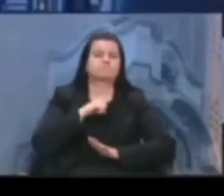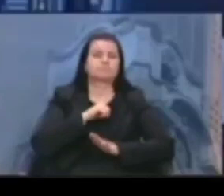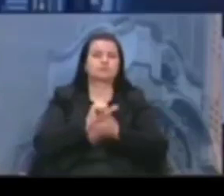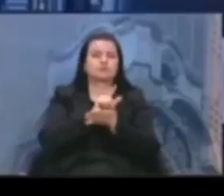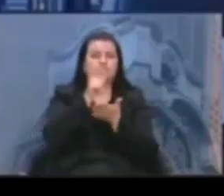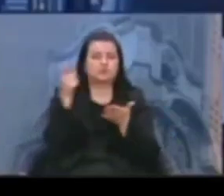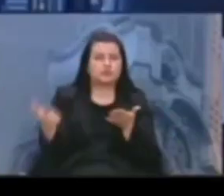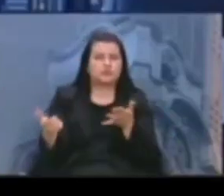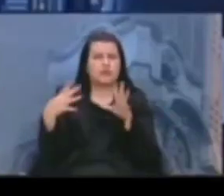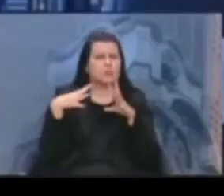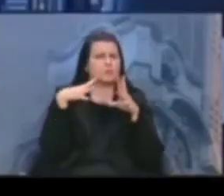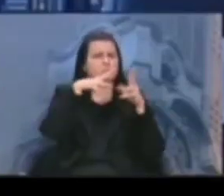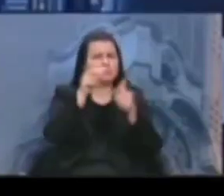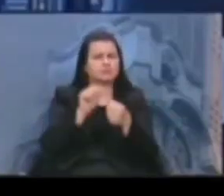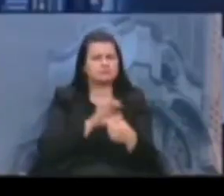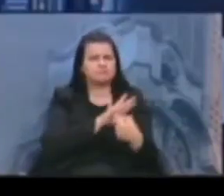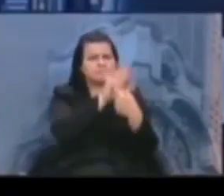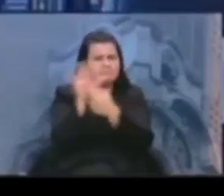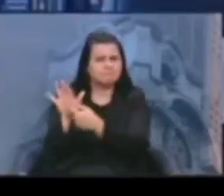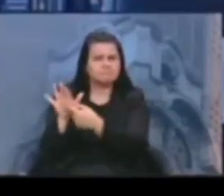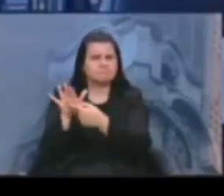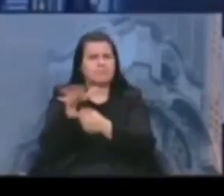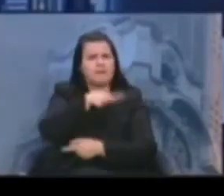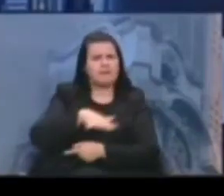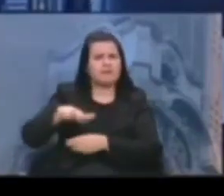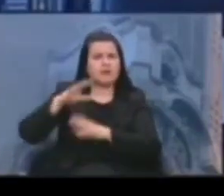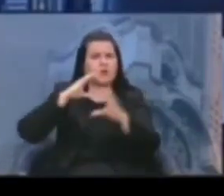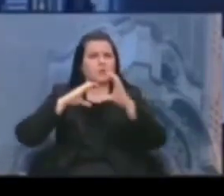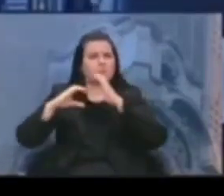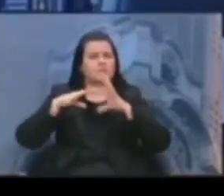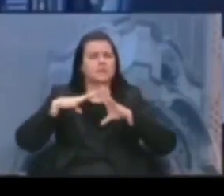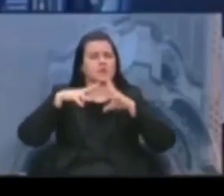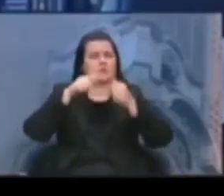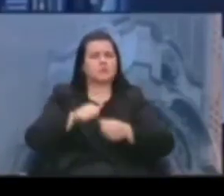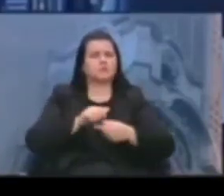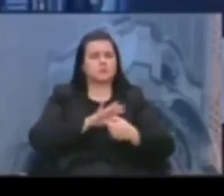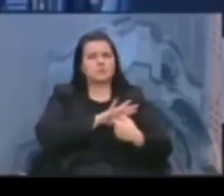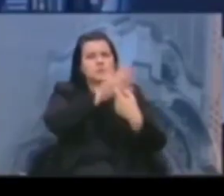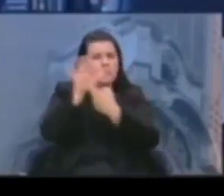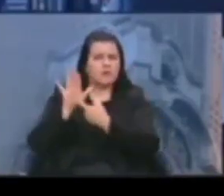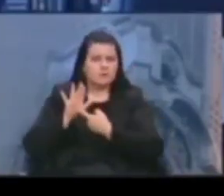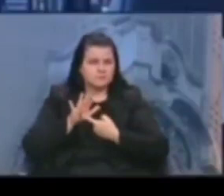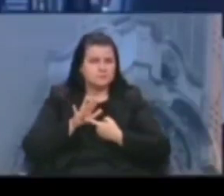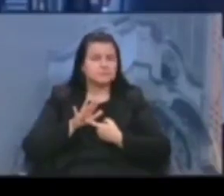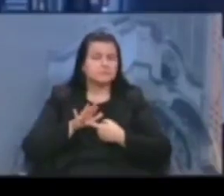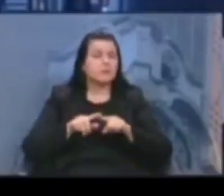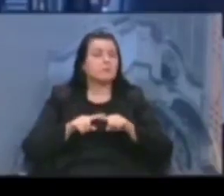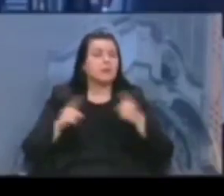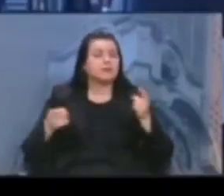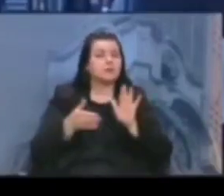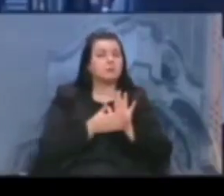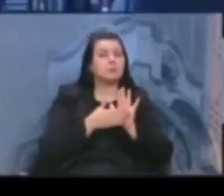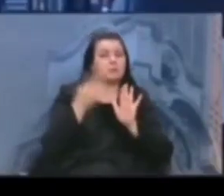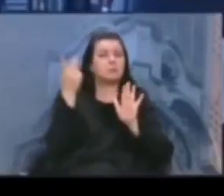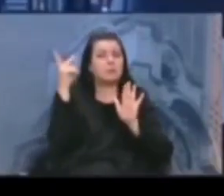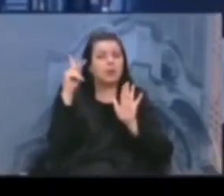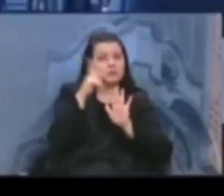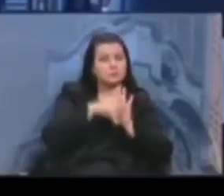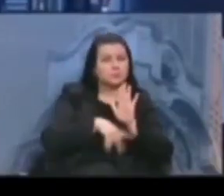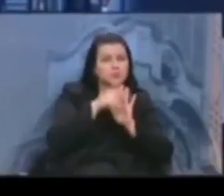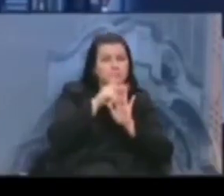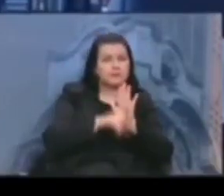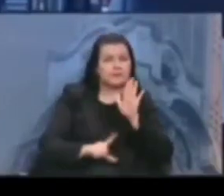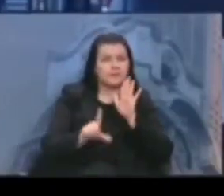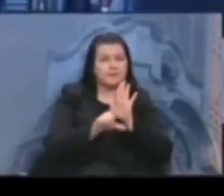em diversos veículos de comunicação do mundo. Mas a proposta, esse projeto de lei